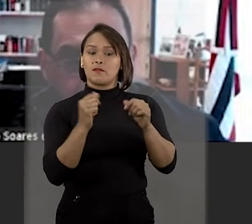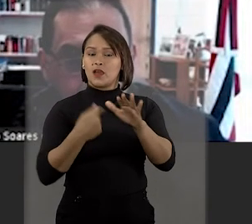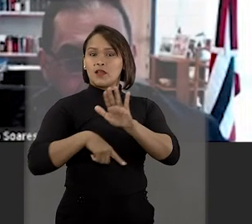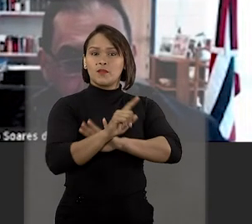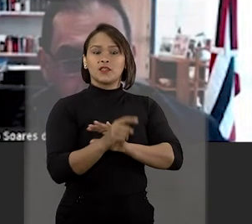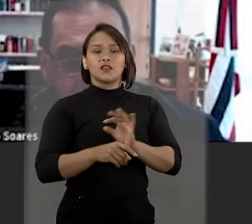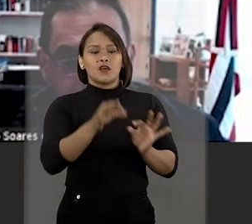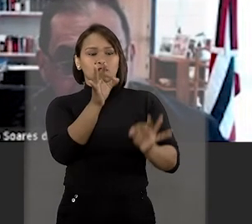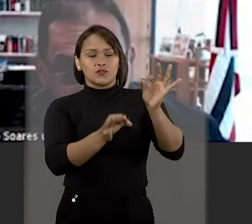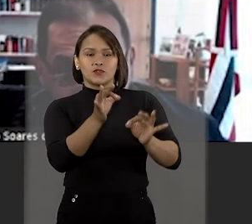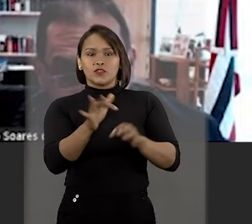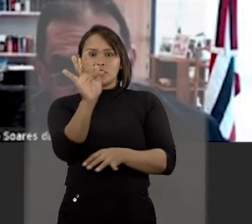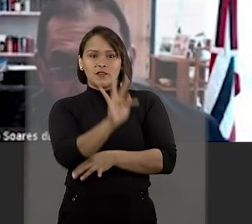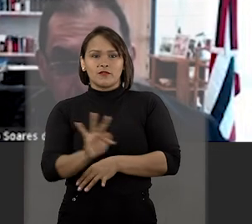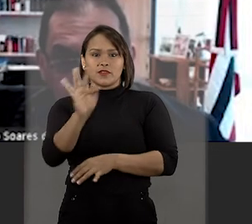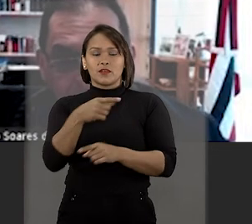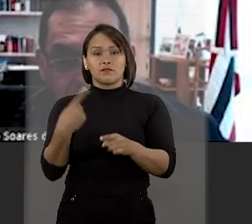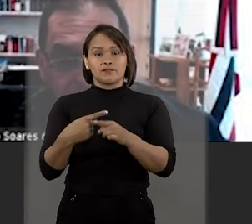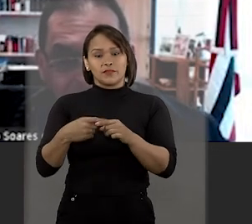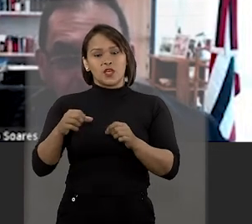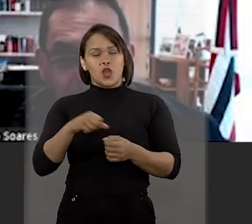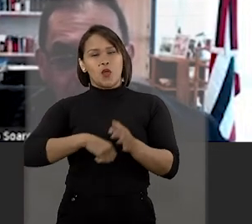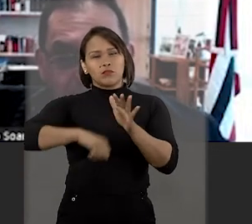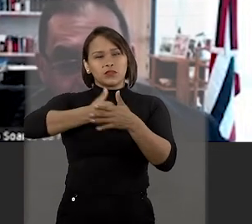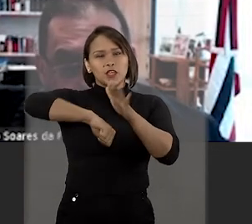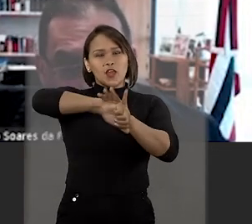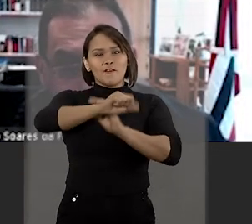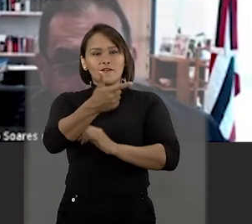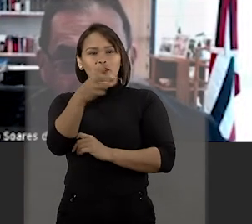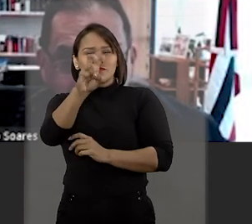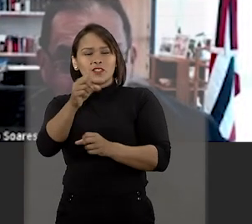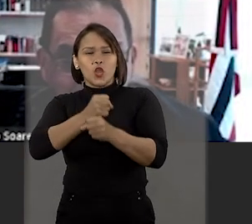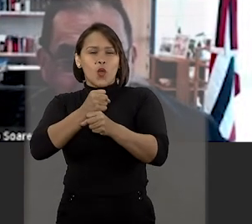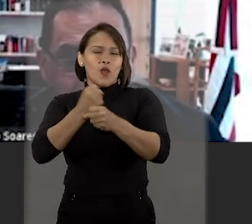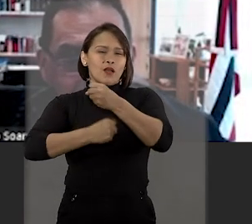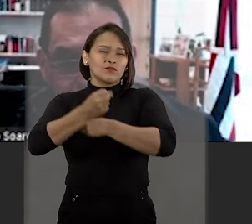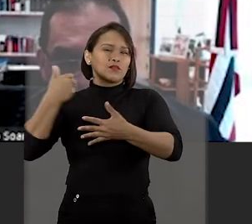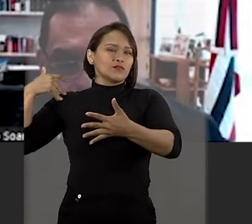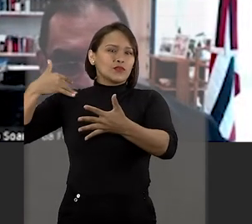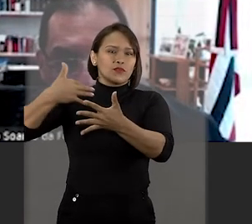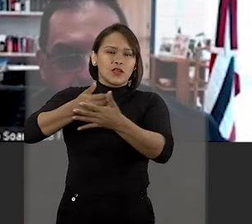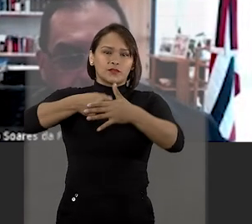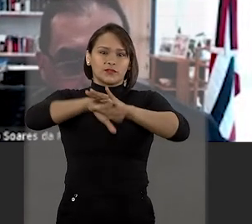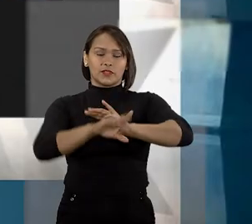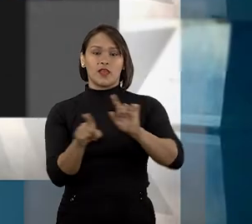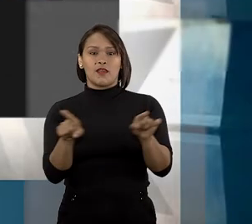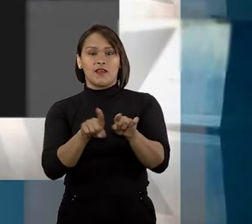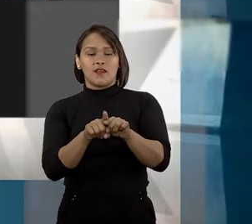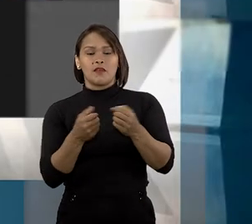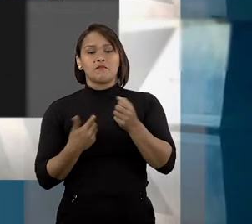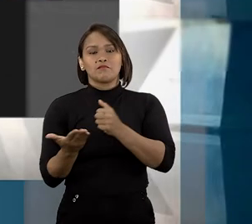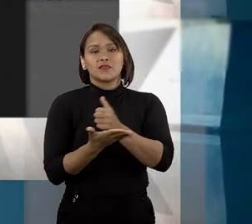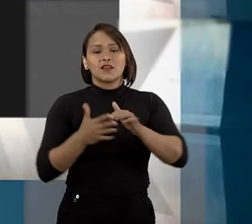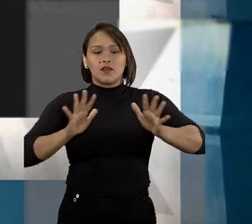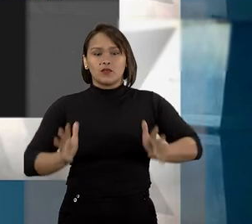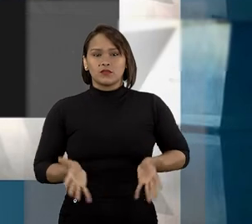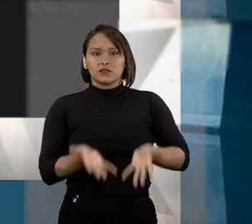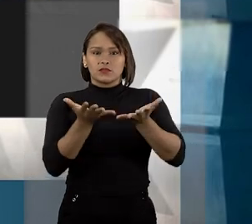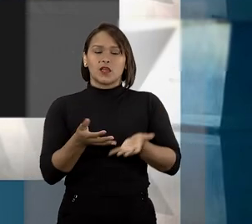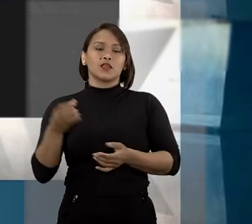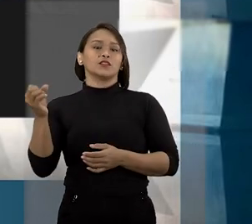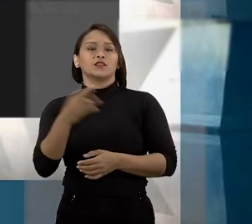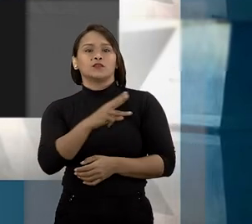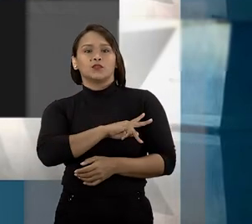para mandá-lo à Justiça Federal, pois os crimes ocorreram há mais de 25 anos e já prescreveram. Sendo assim, com base em